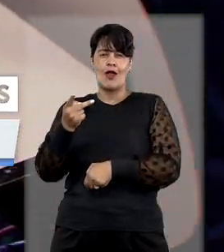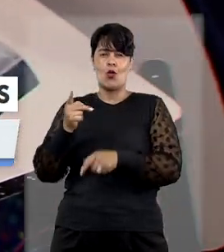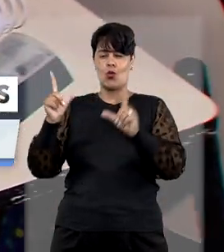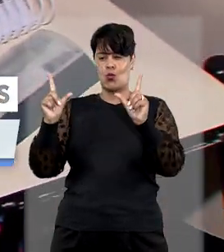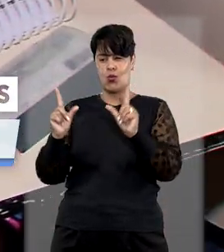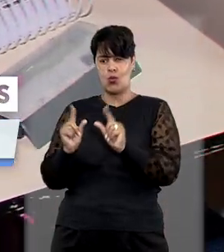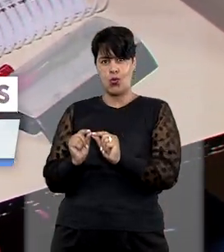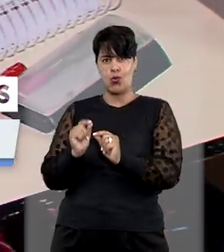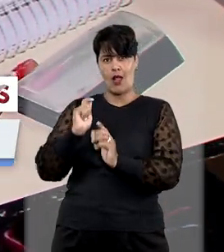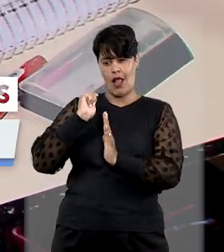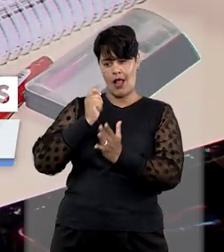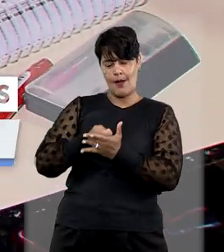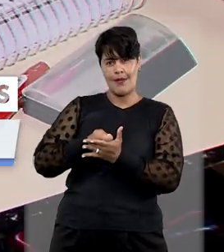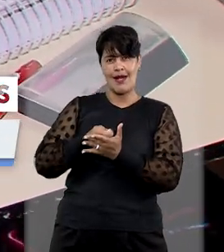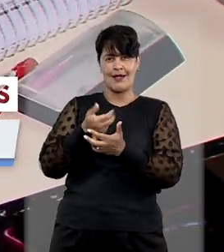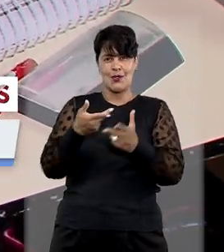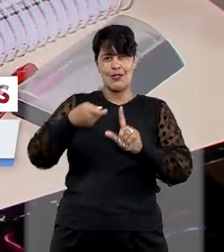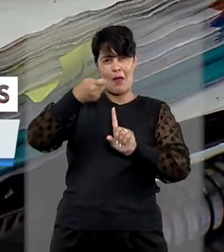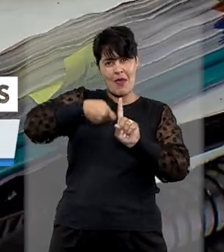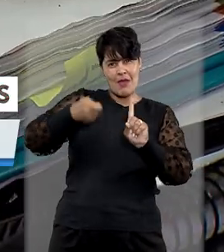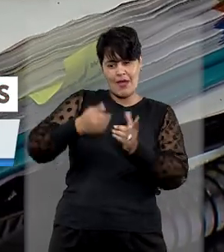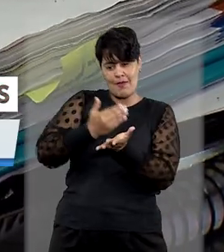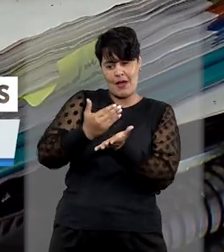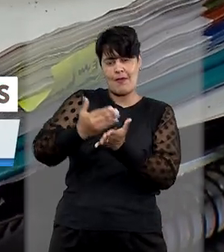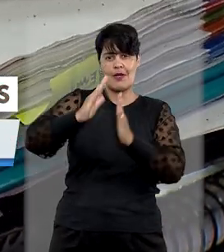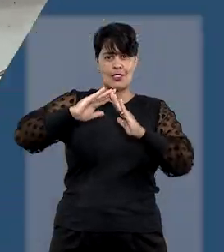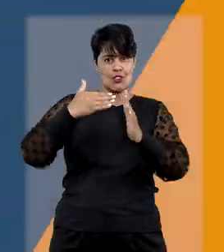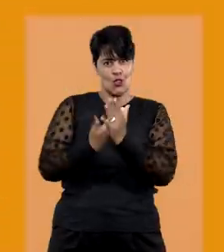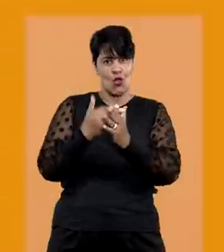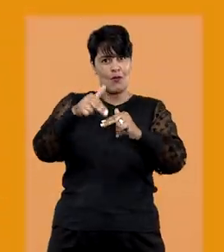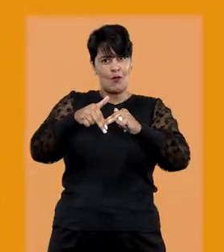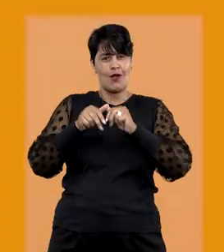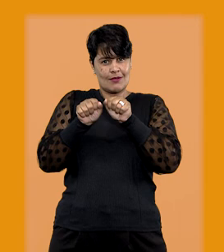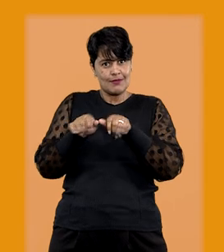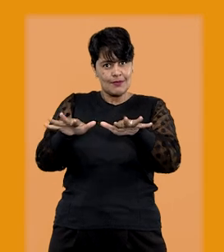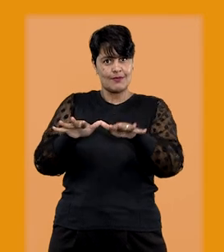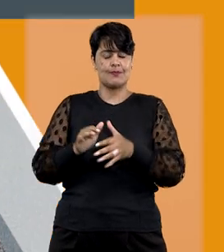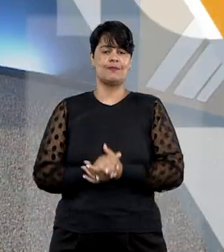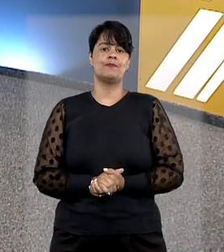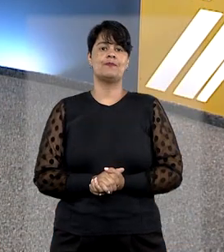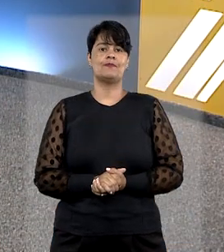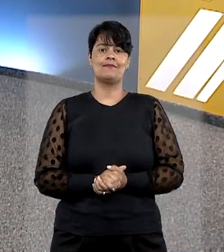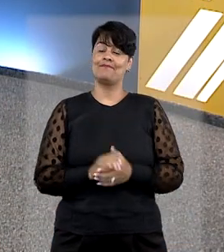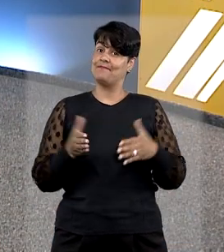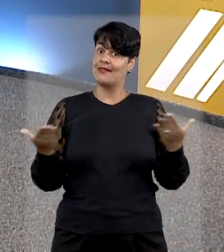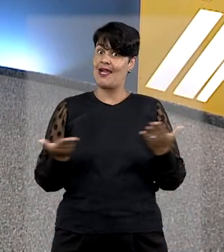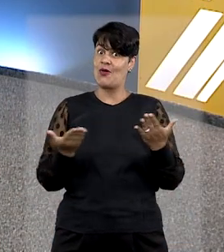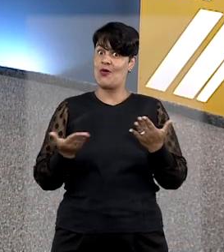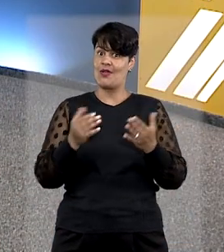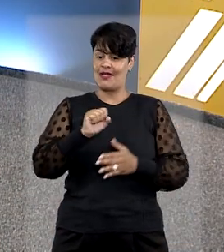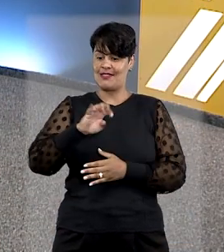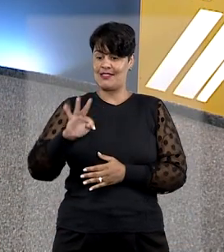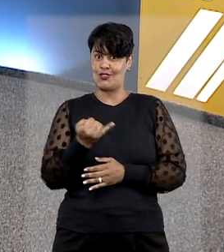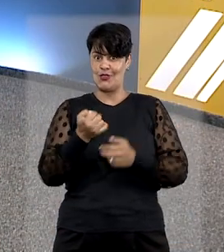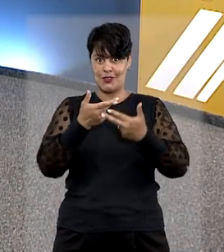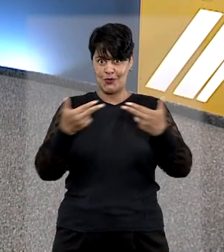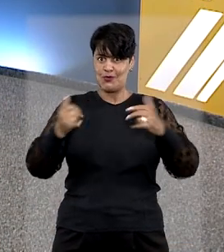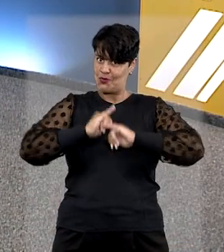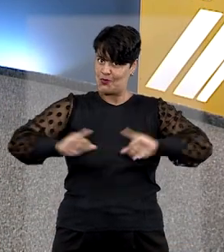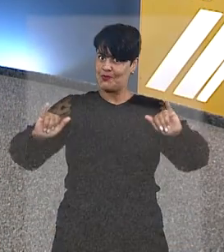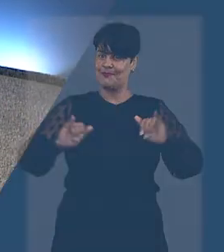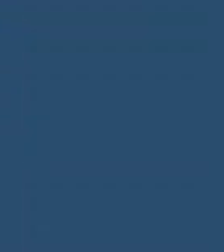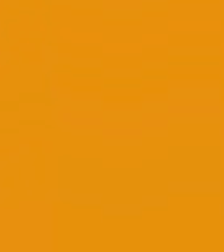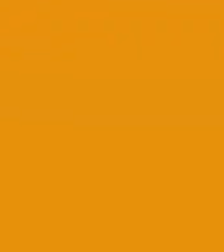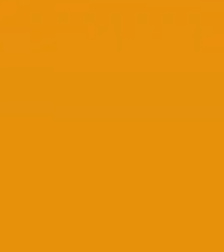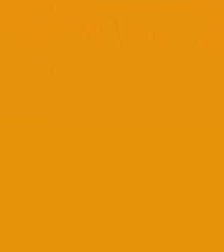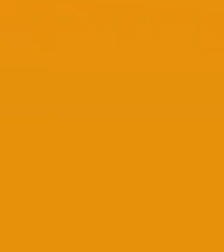redução proporcional de mensalidades escolares em virtude da pandemia. O STJ Notícias começa